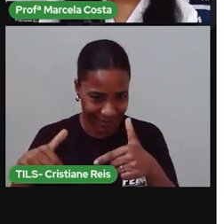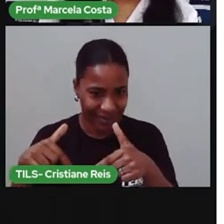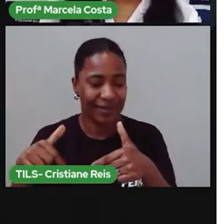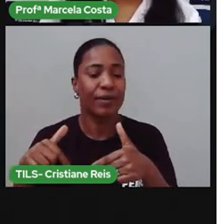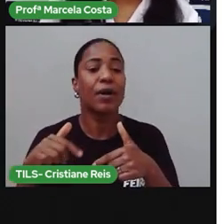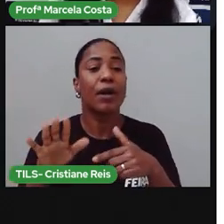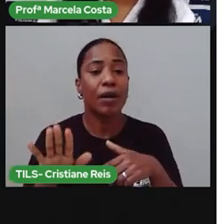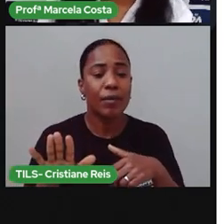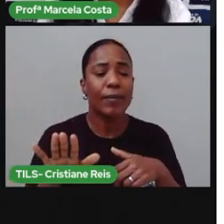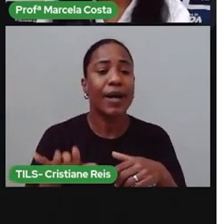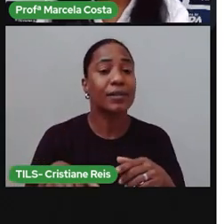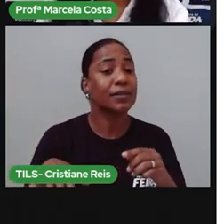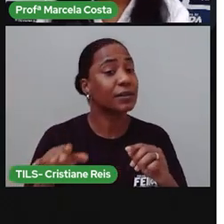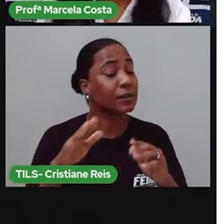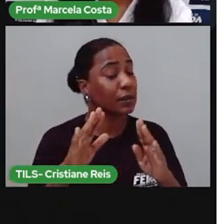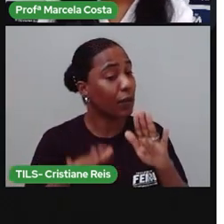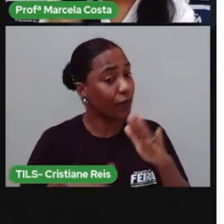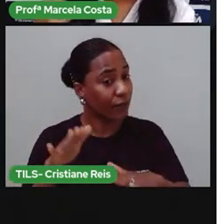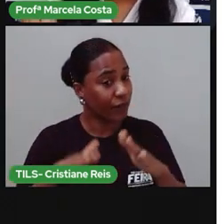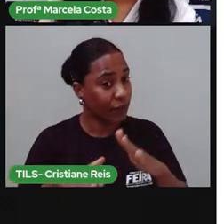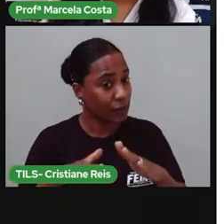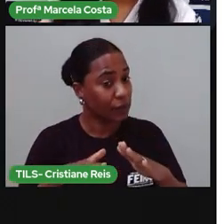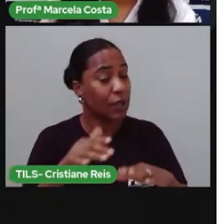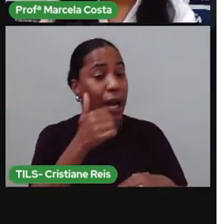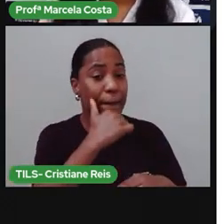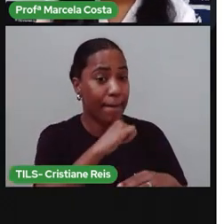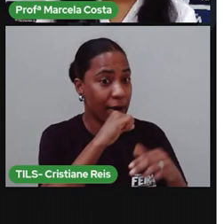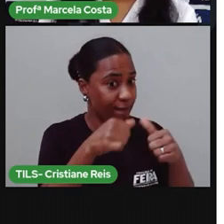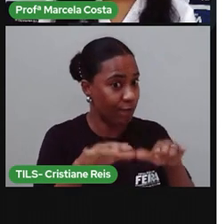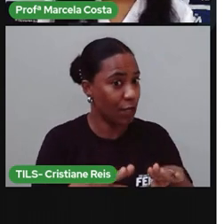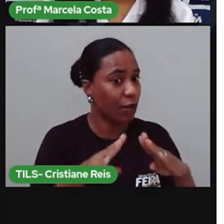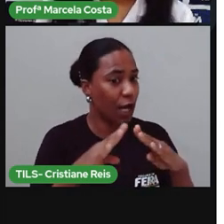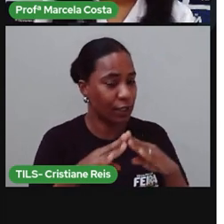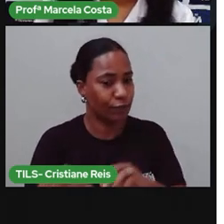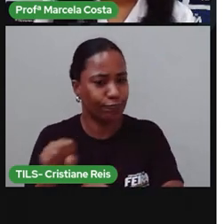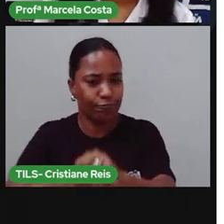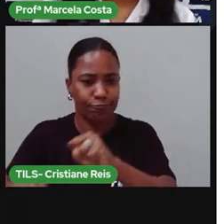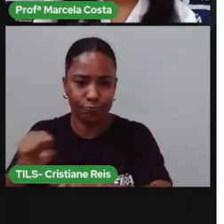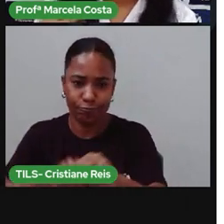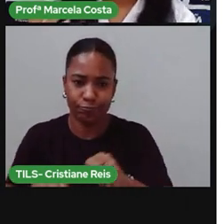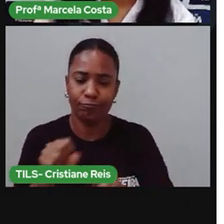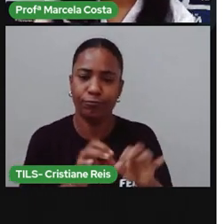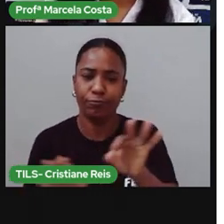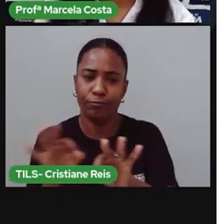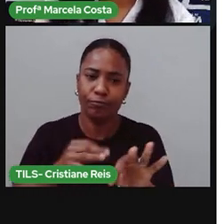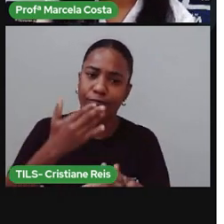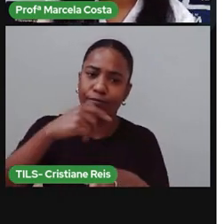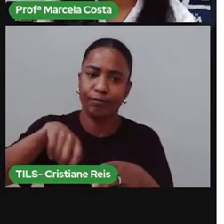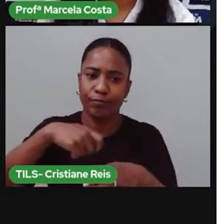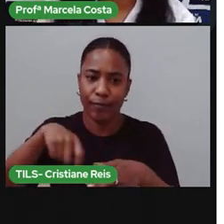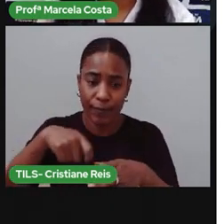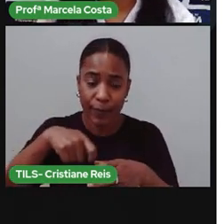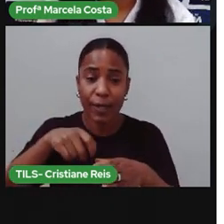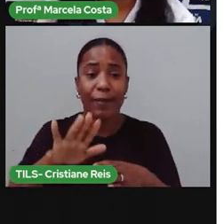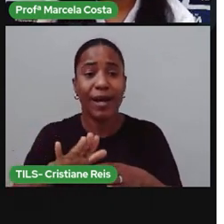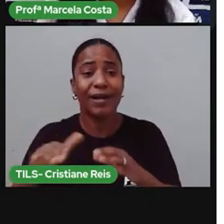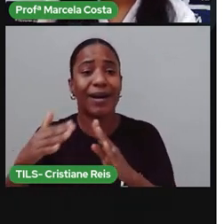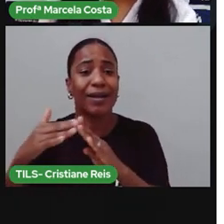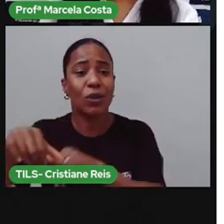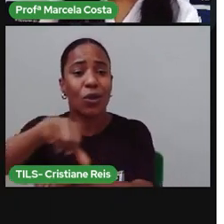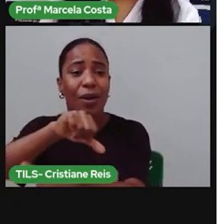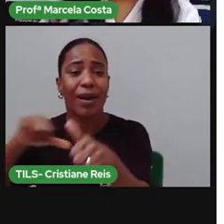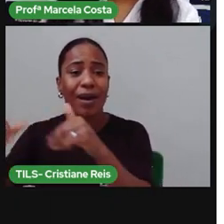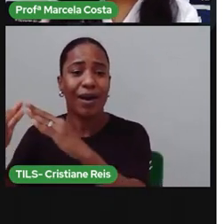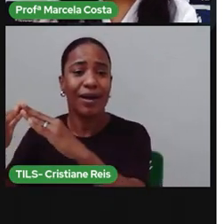que na casa do seu colega, seja o contrário. Sua mãe trabalhe, saia de casa para ir trabalhar fora,